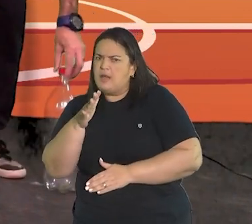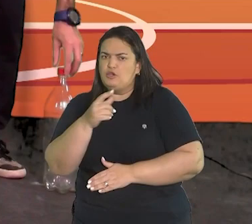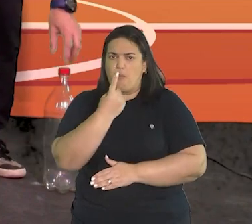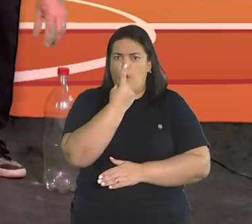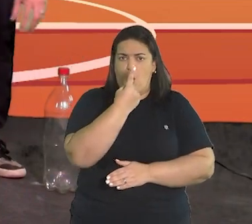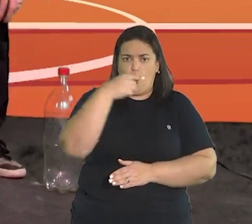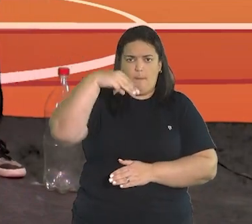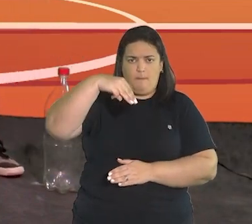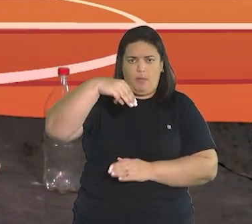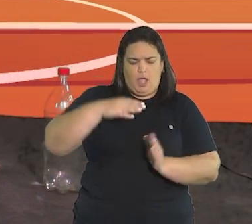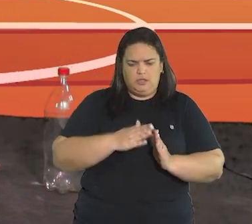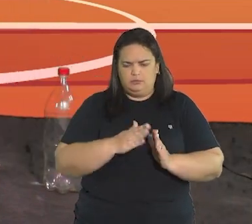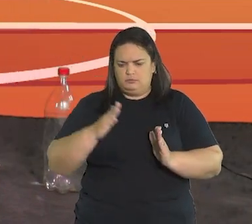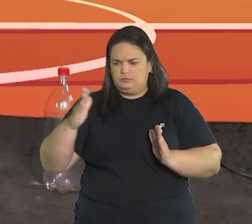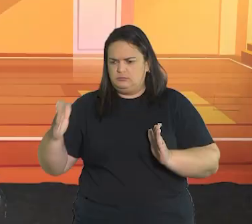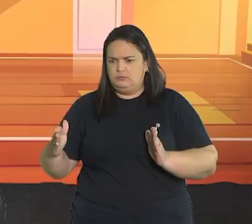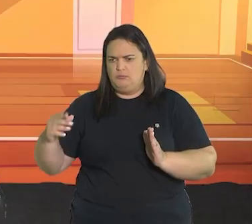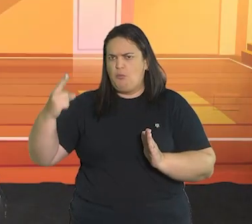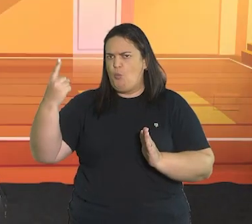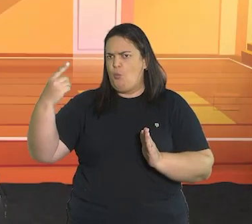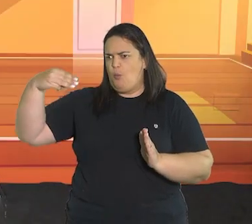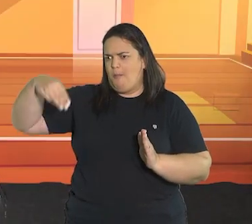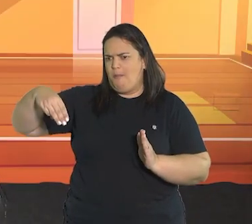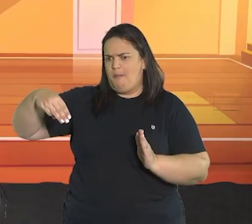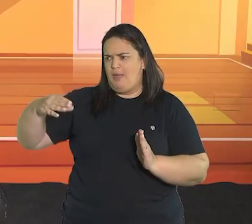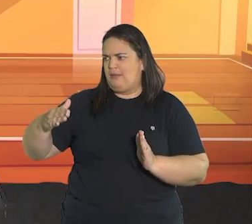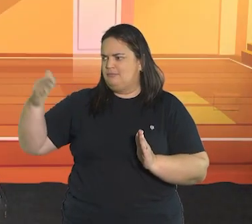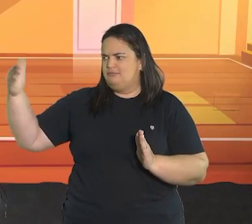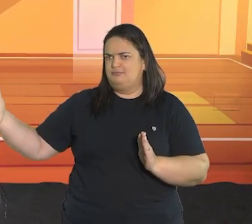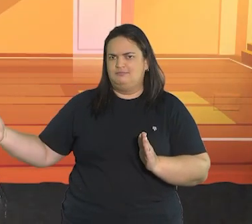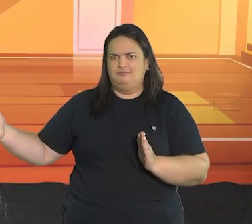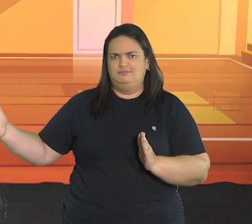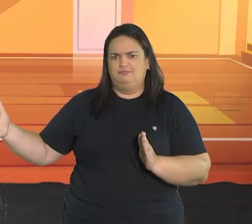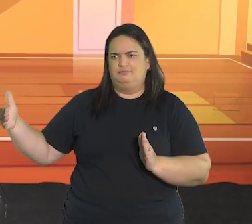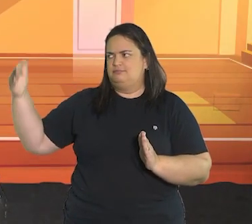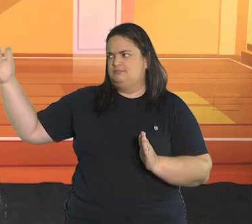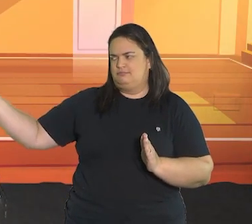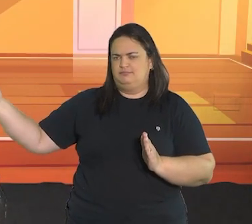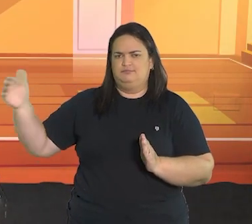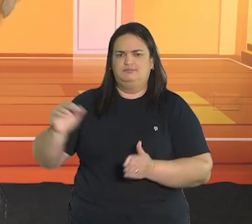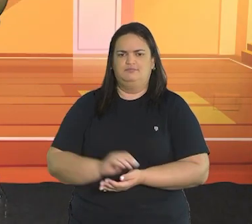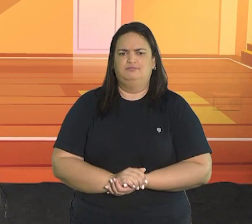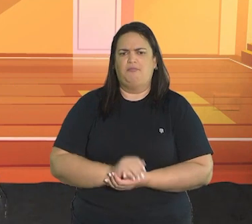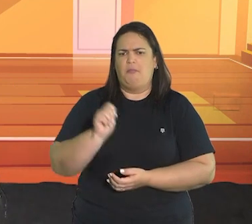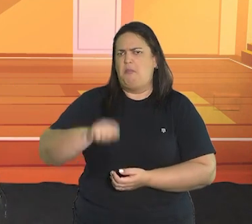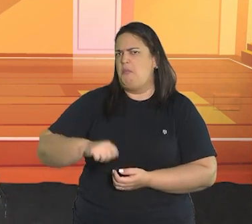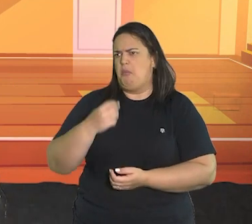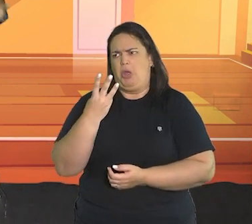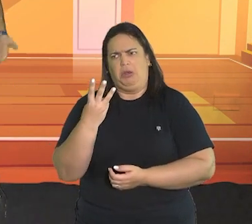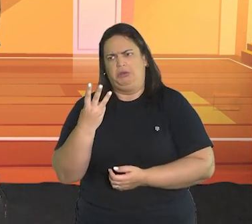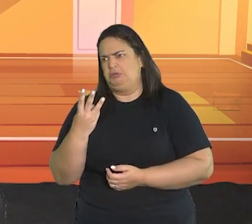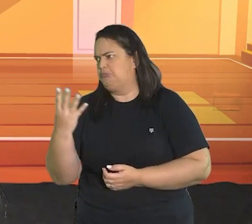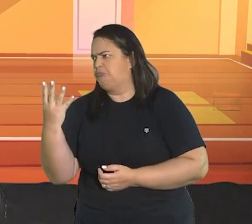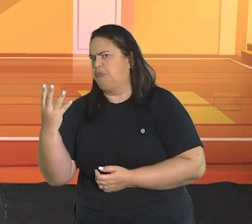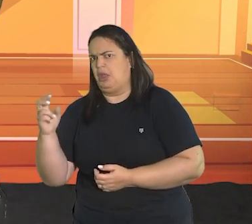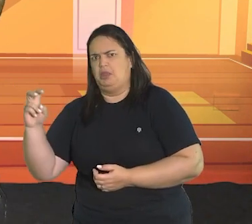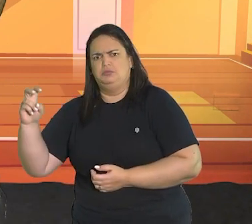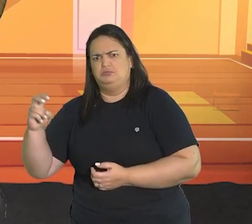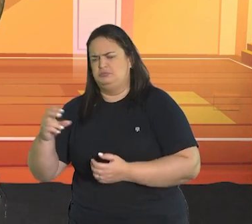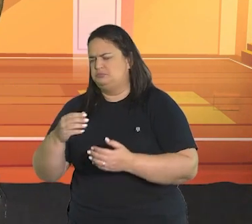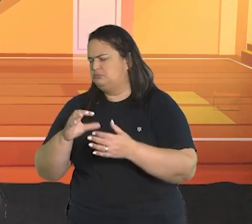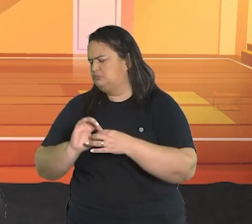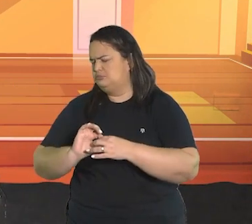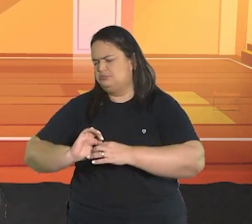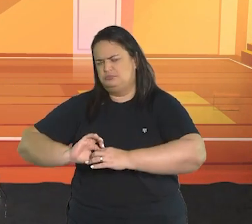Aqui eu tenho três garrafas, mas você pode aumentar o seu espaço. Você pode aumentar o seu circuito. Você pode colocar três, quatro, cinco,